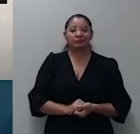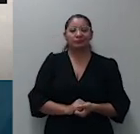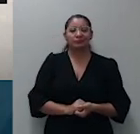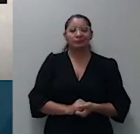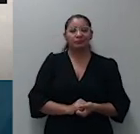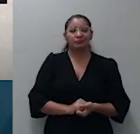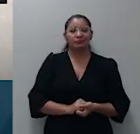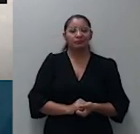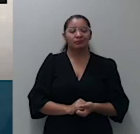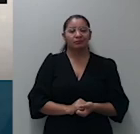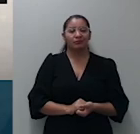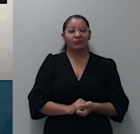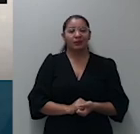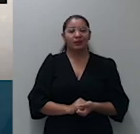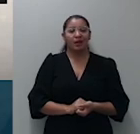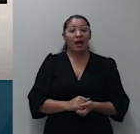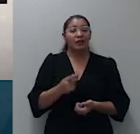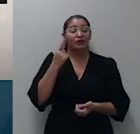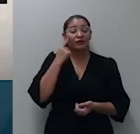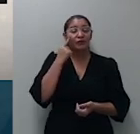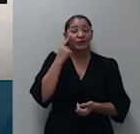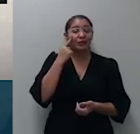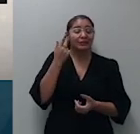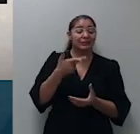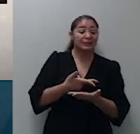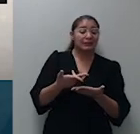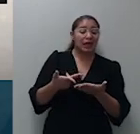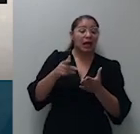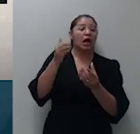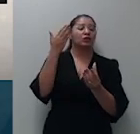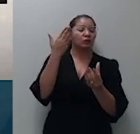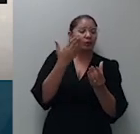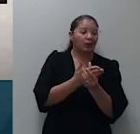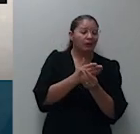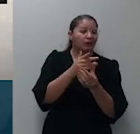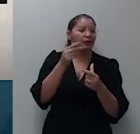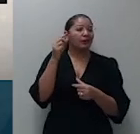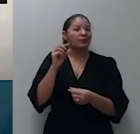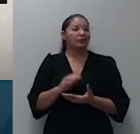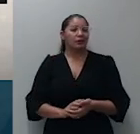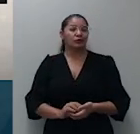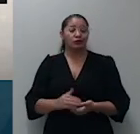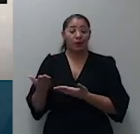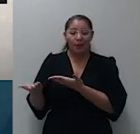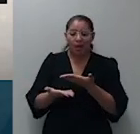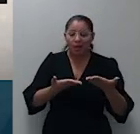instâncias ordinárias terem considerado intempestivos embargos à monitória,